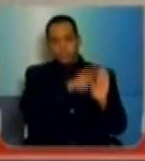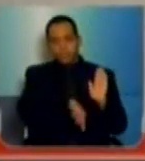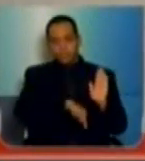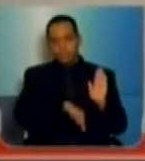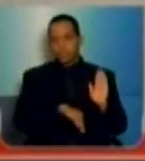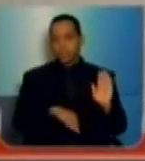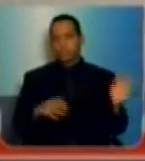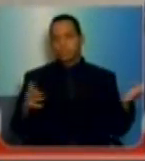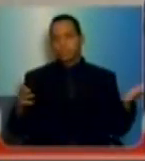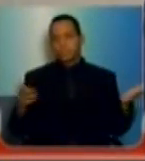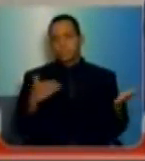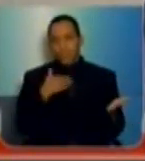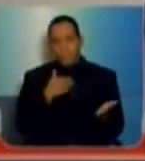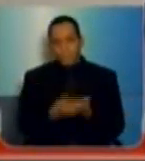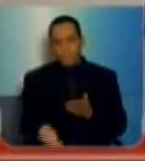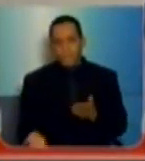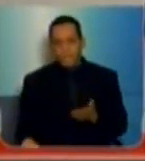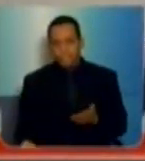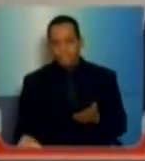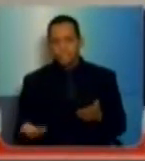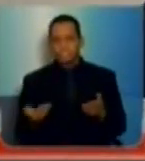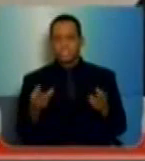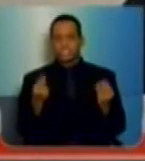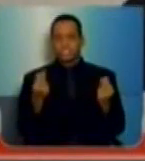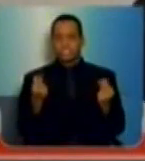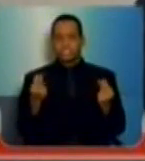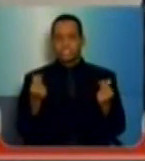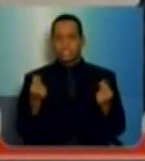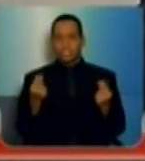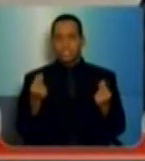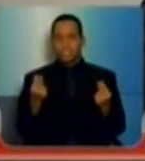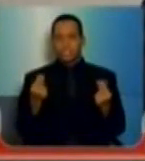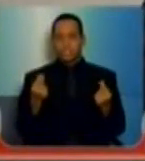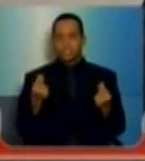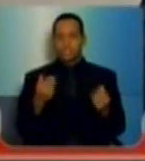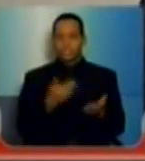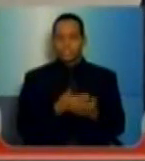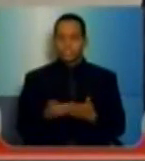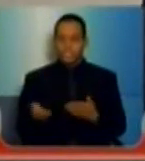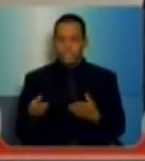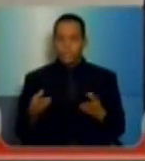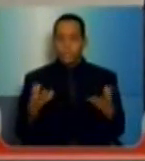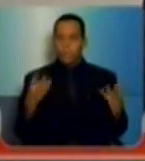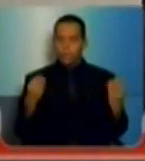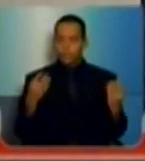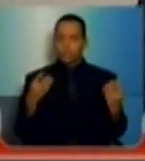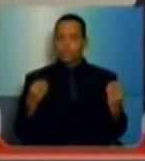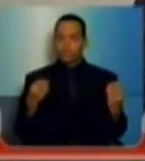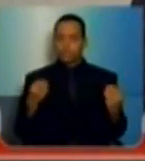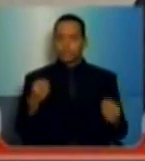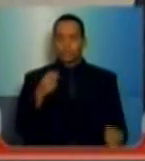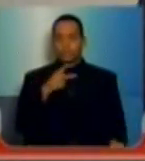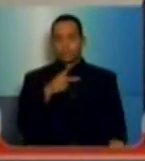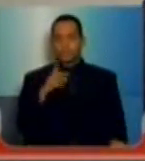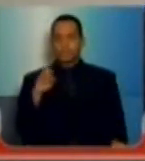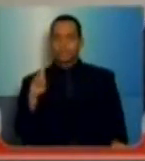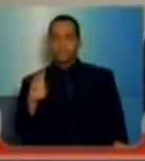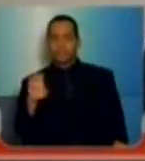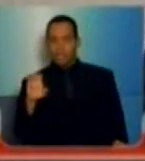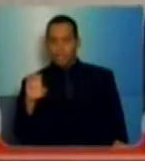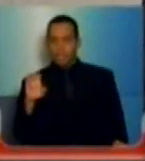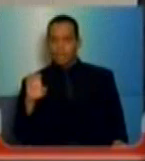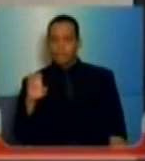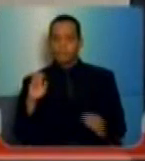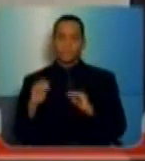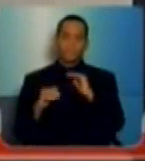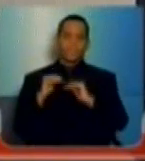valores consideráveis do seu PDE, do Prêmio de